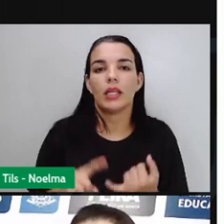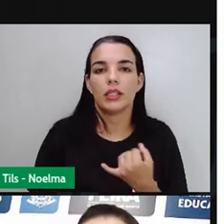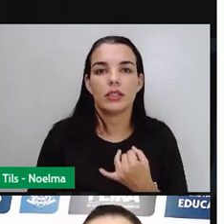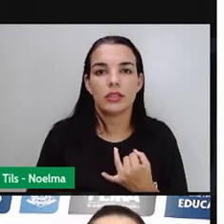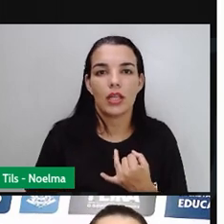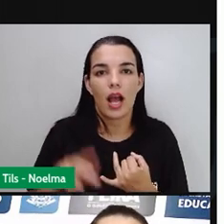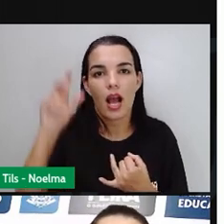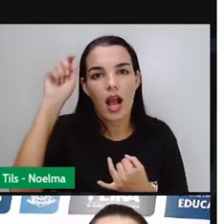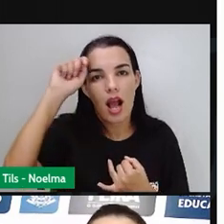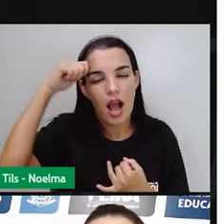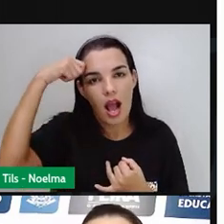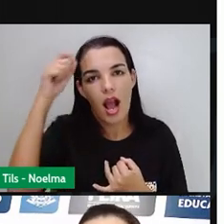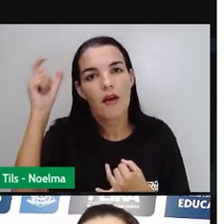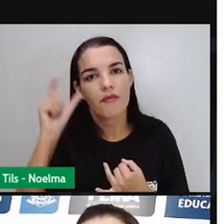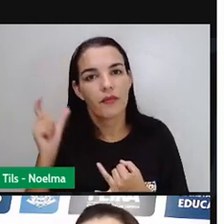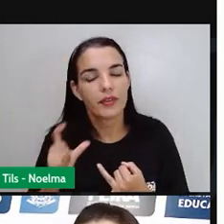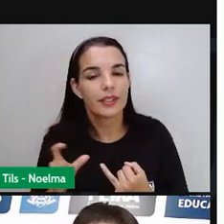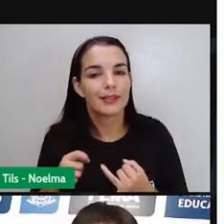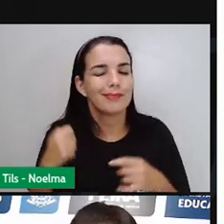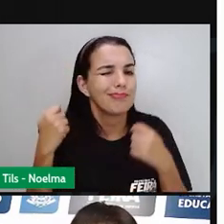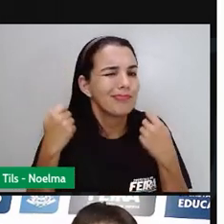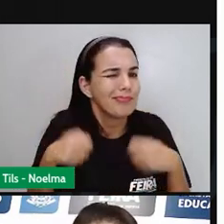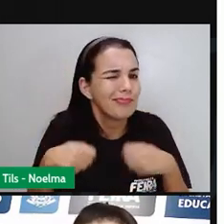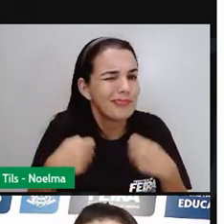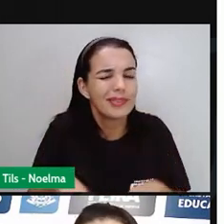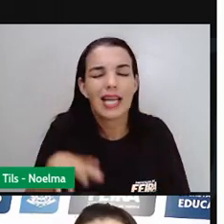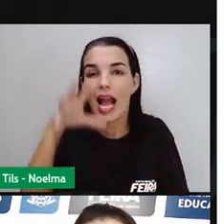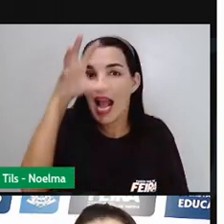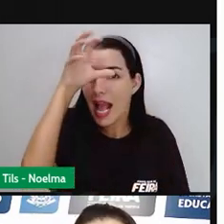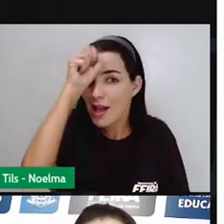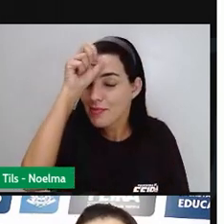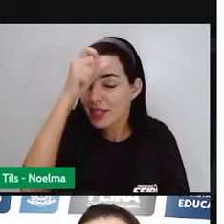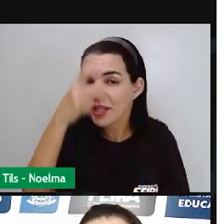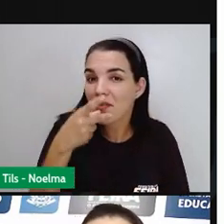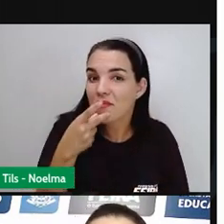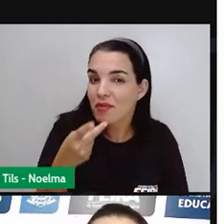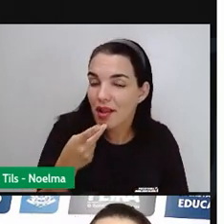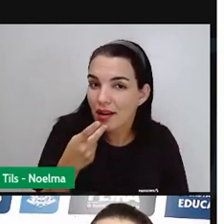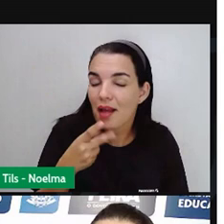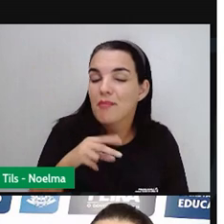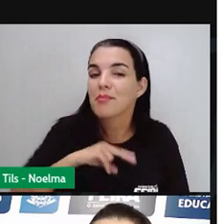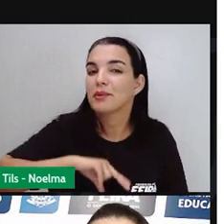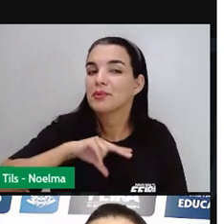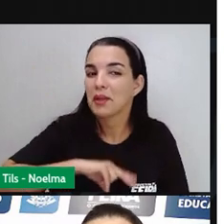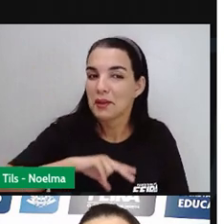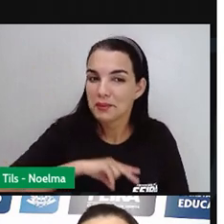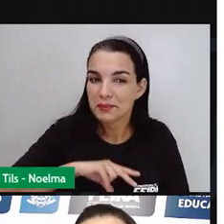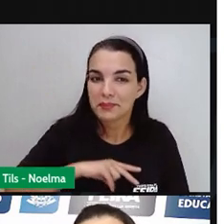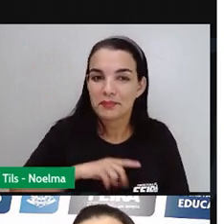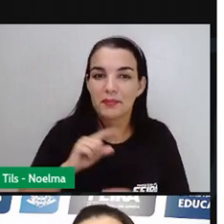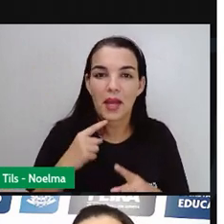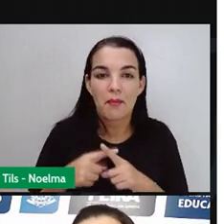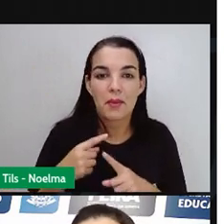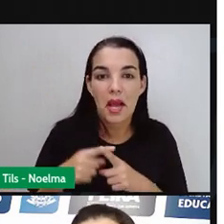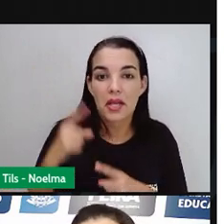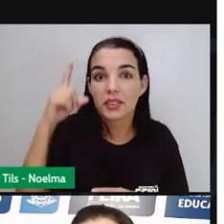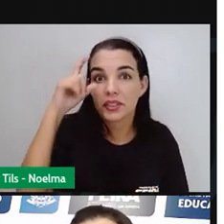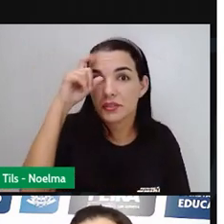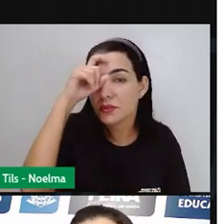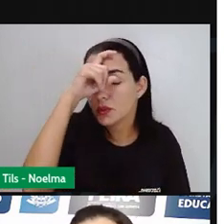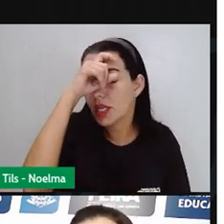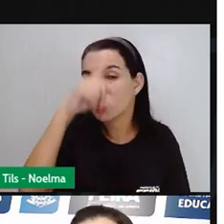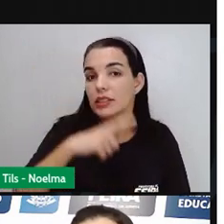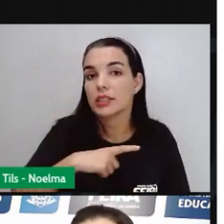africanos. E aí eles tiveram que aprender o nosso idioma. A dificuldade de conseguir emprego também